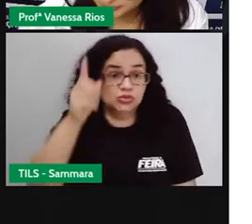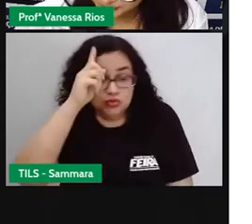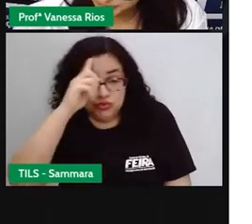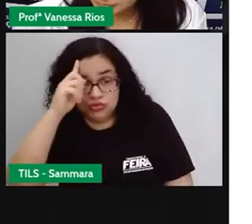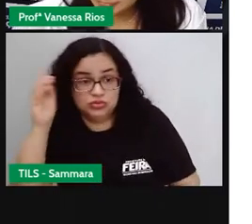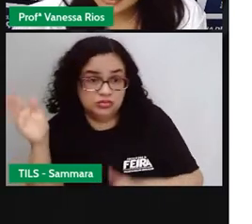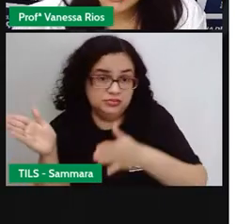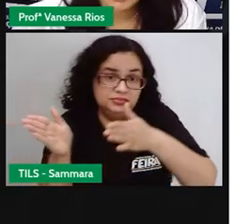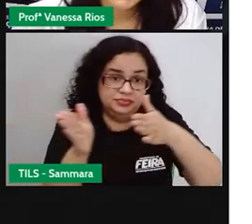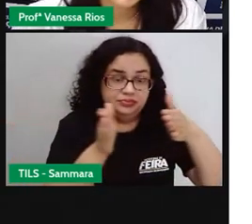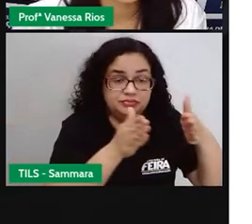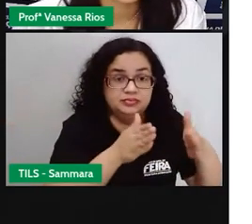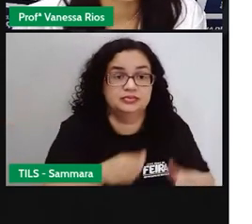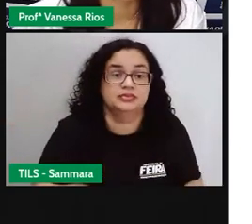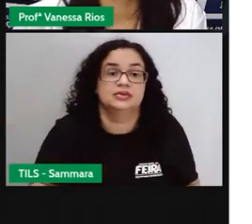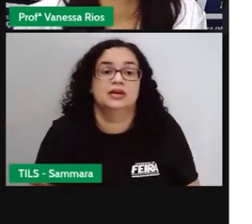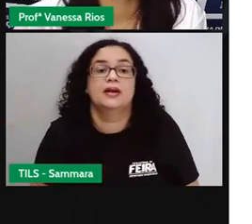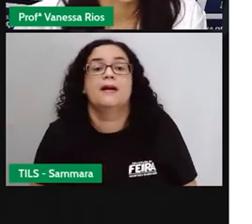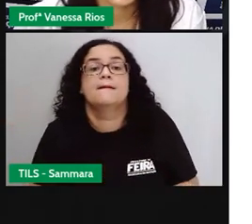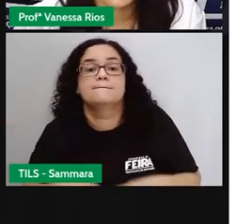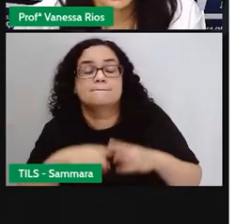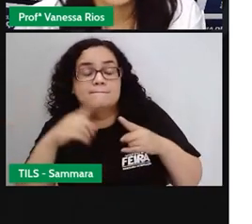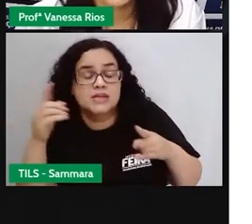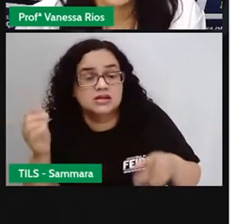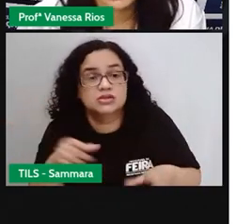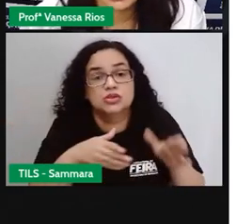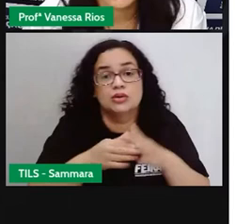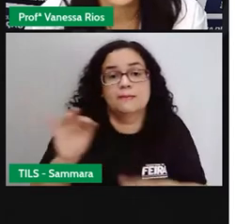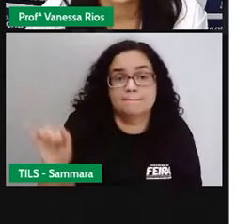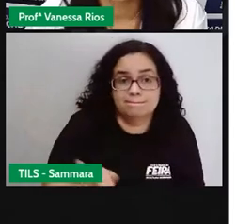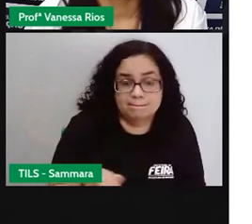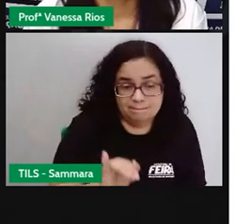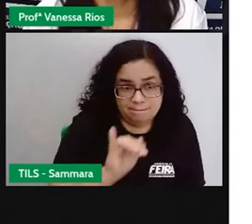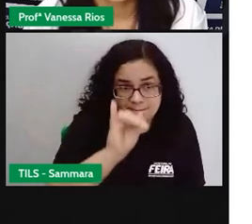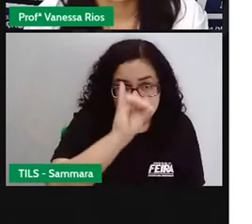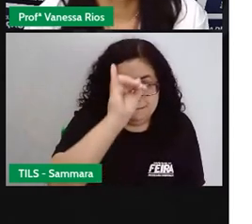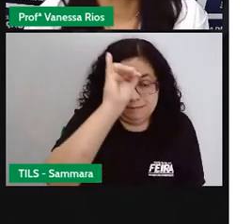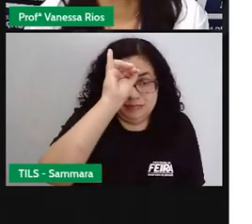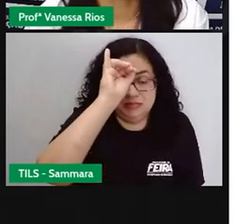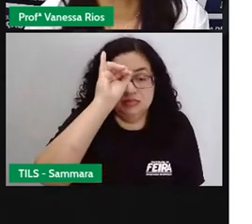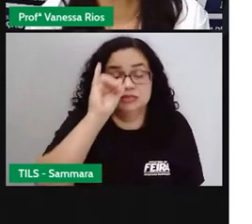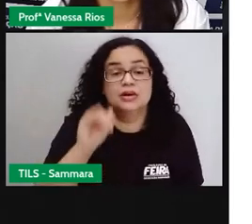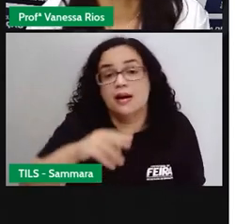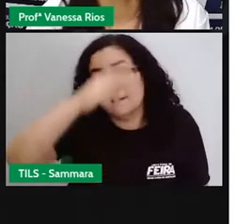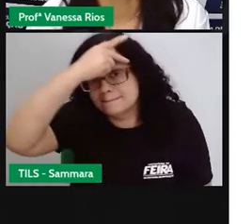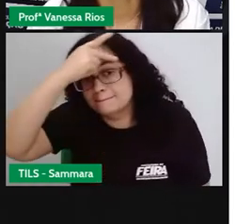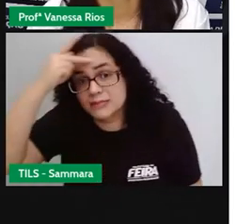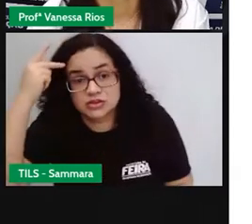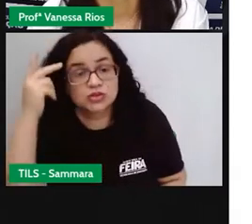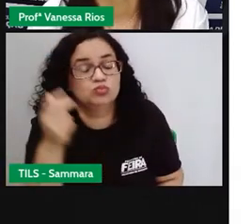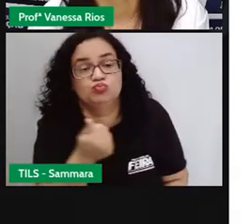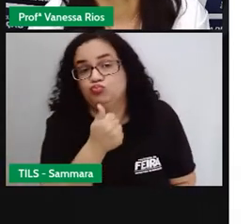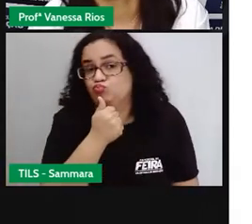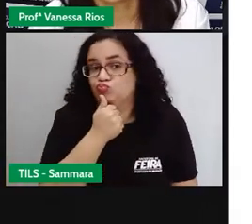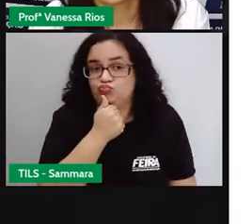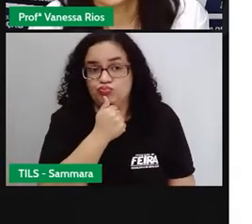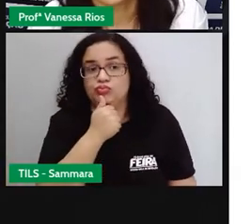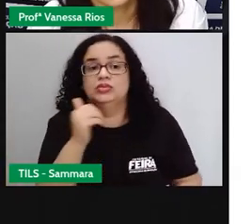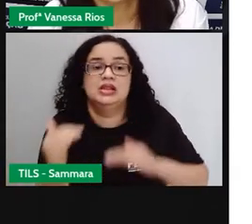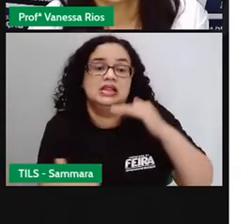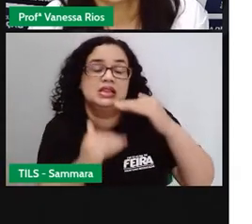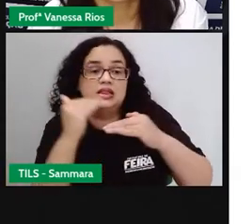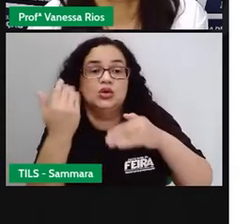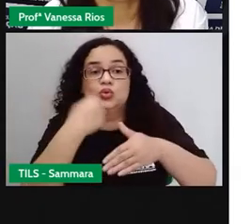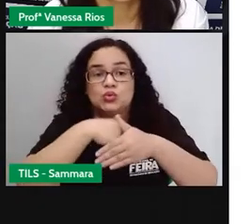a dia. Mas aí tem algumas dicas, né, importantes para aquelas pessoas que ainda não desenvolveram